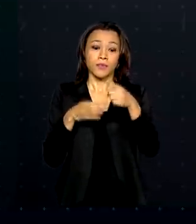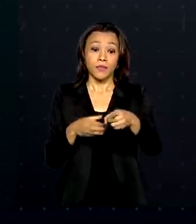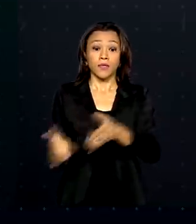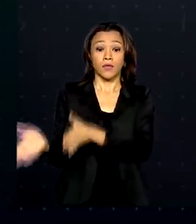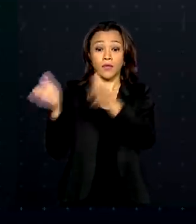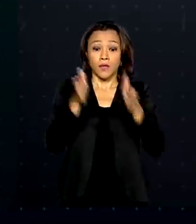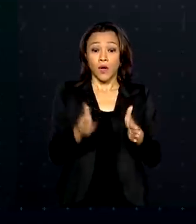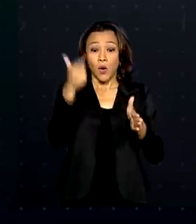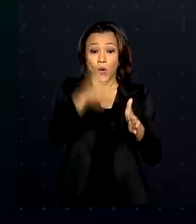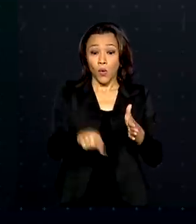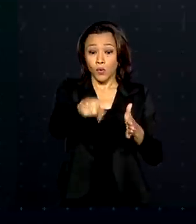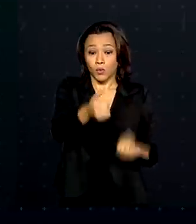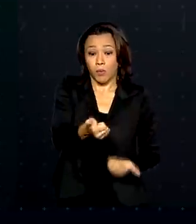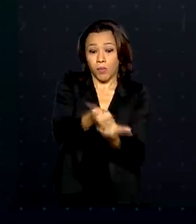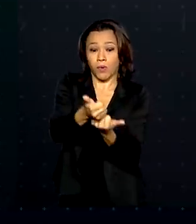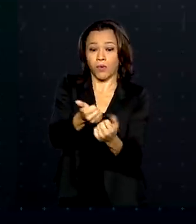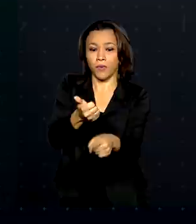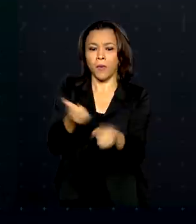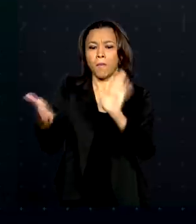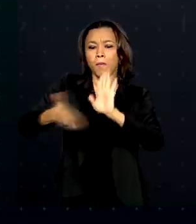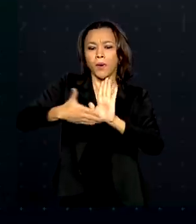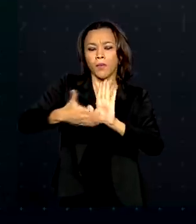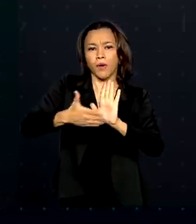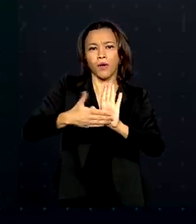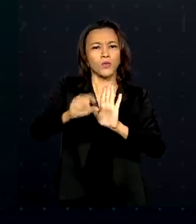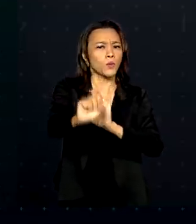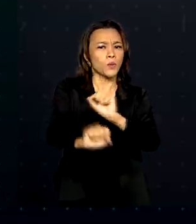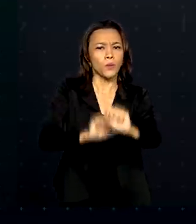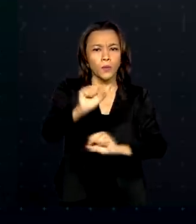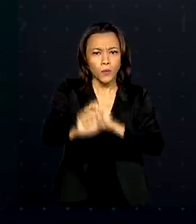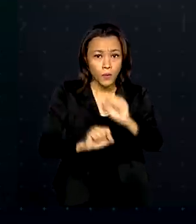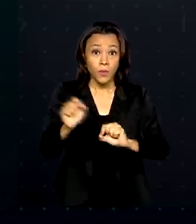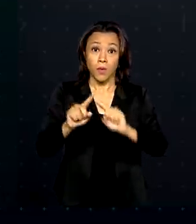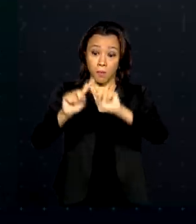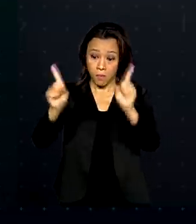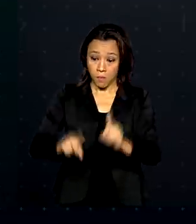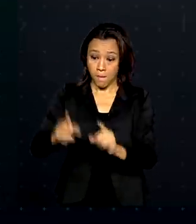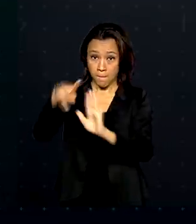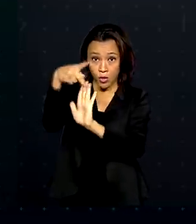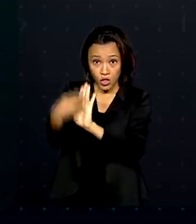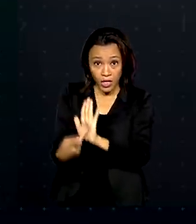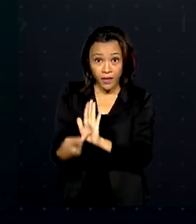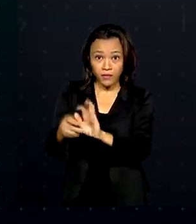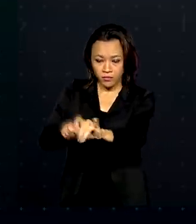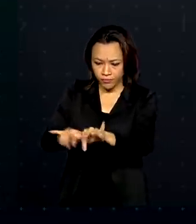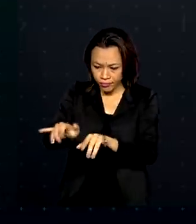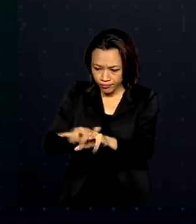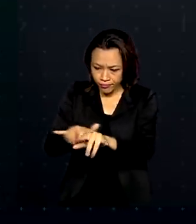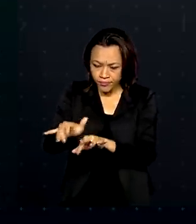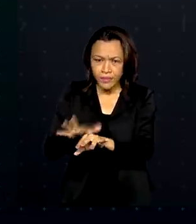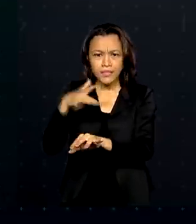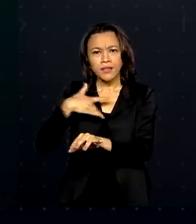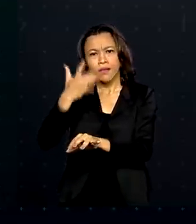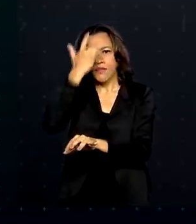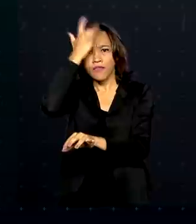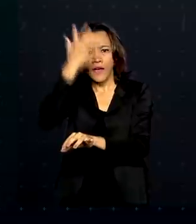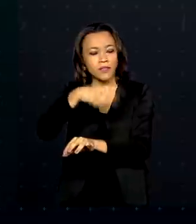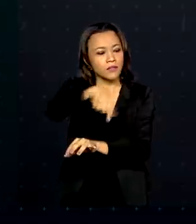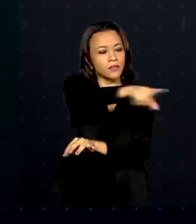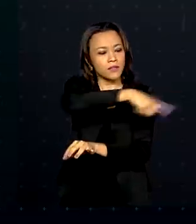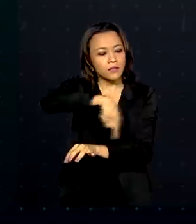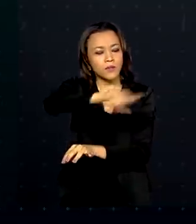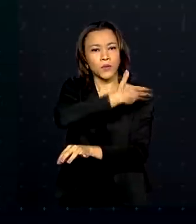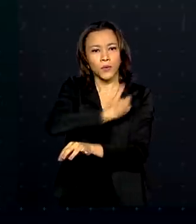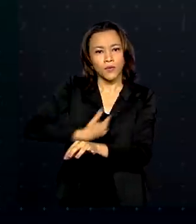Investimentos, uma das propostas é pôr em prática projetos digitais para facilitar a articulação entre o ente público